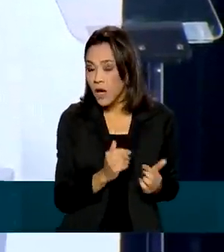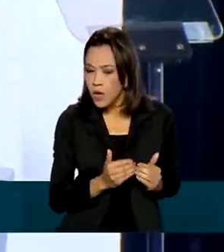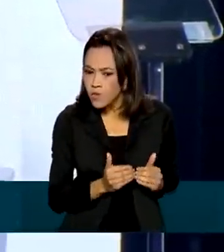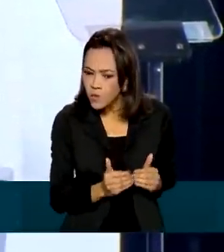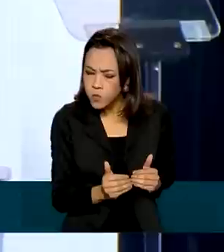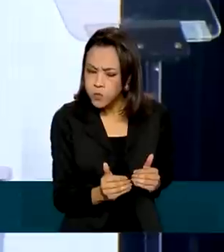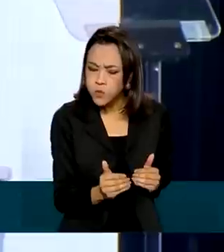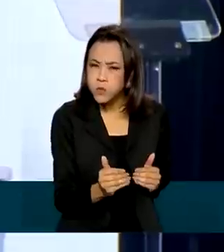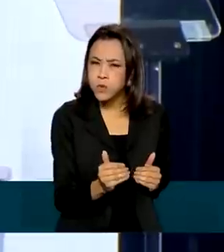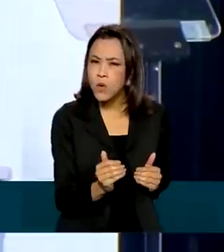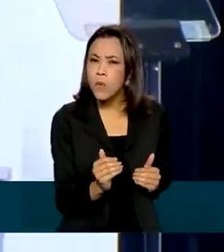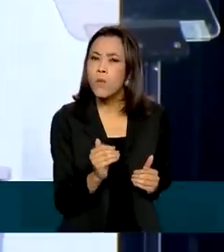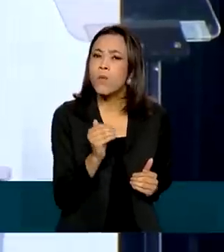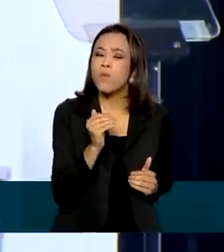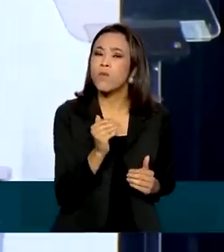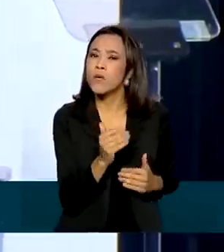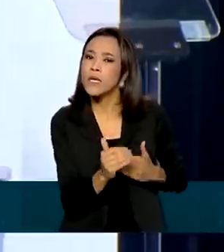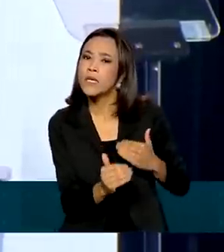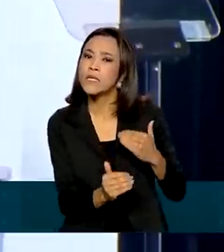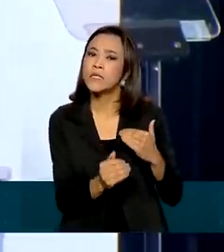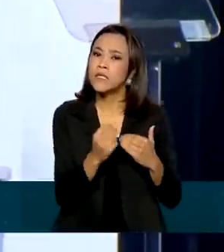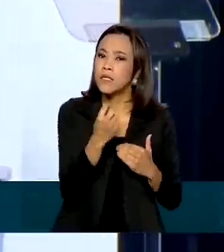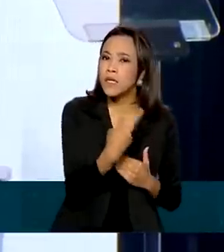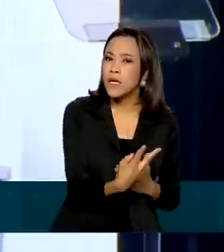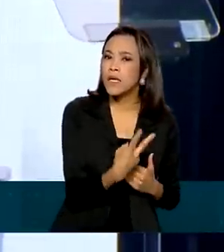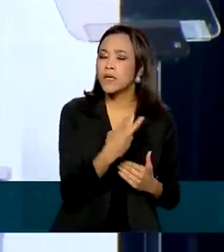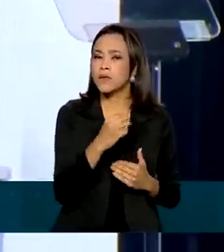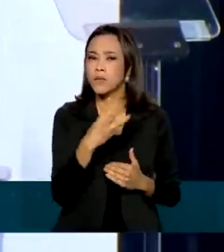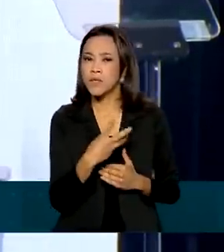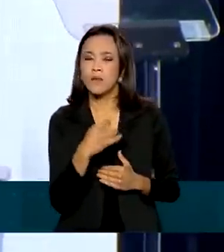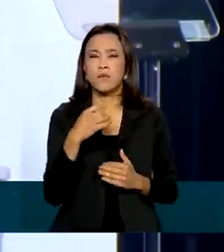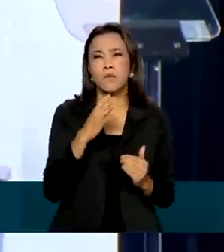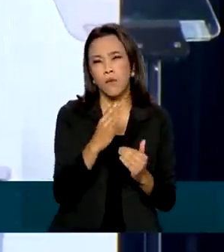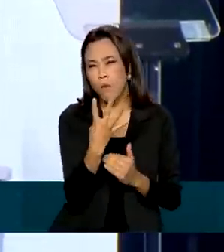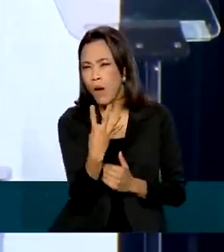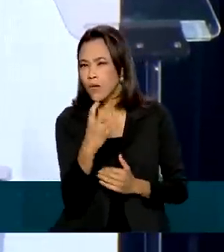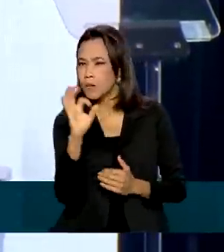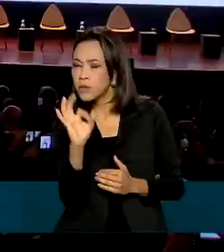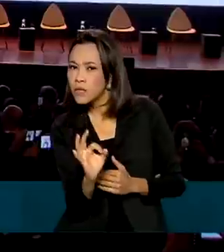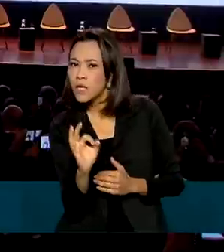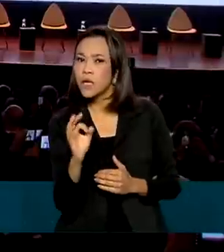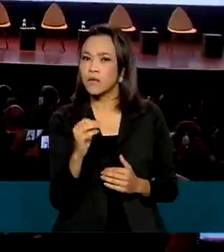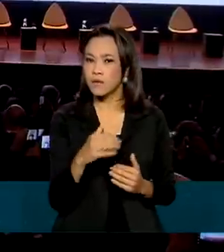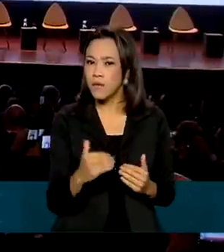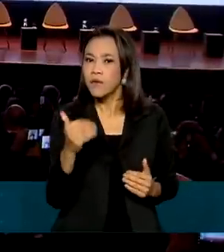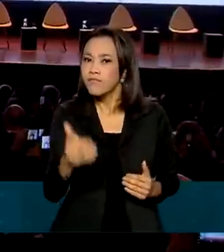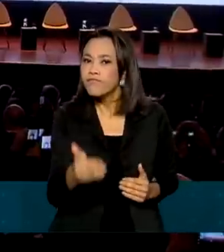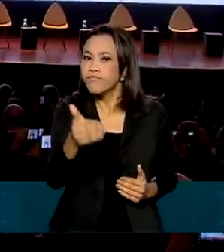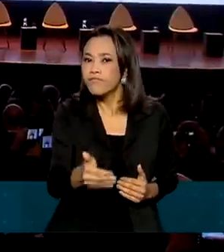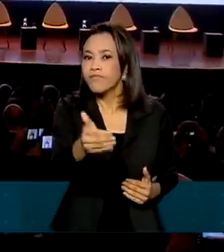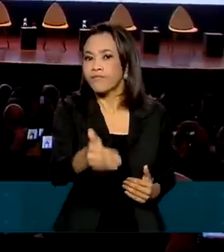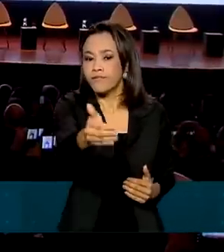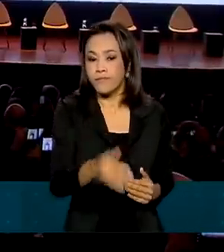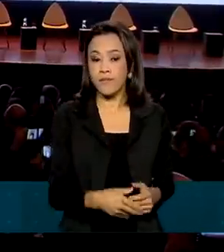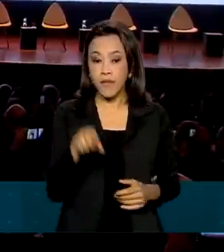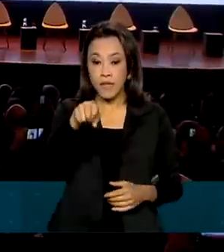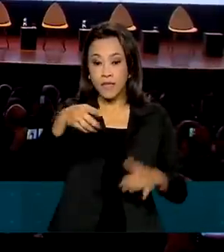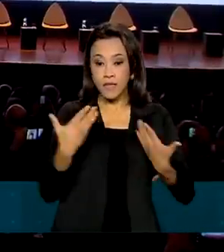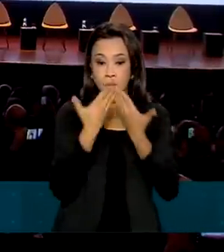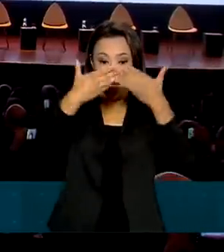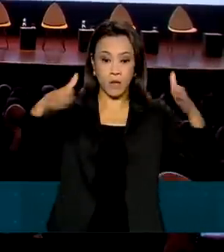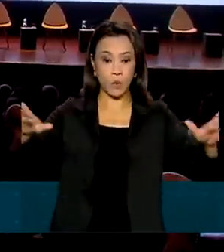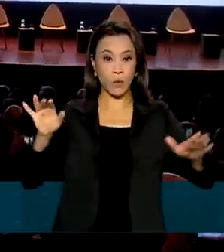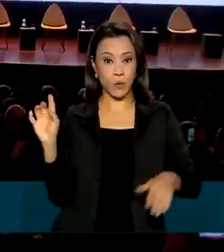crescimento de 3%, 3,5%, 4%, 10 anos seguidos. Paulo Guedes falou na abertura do painel